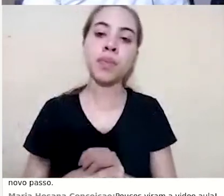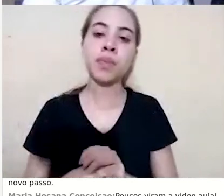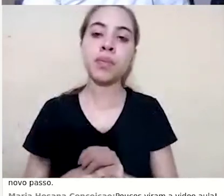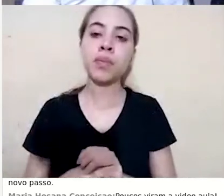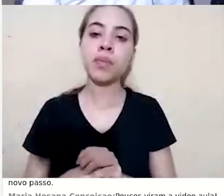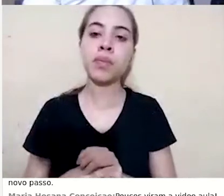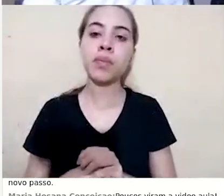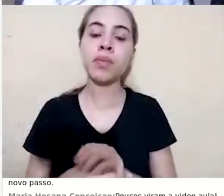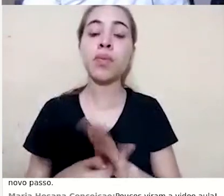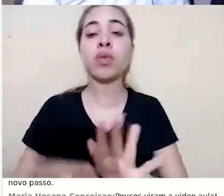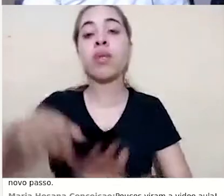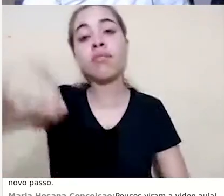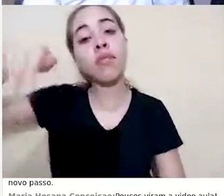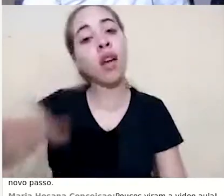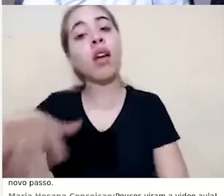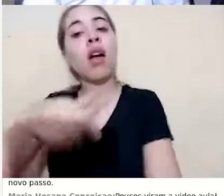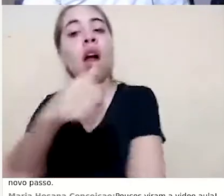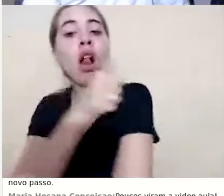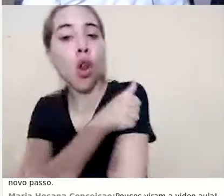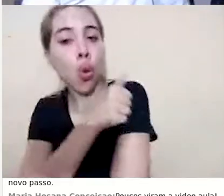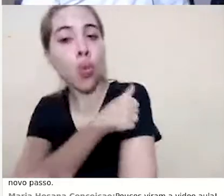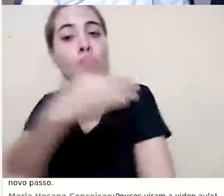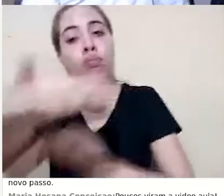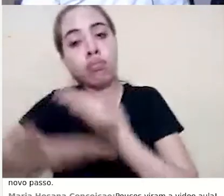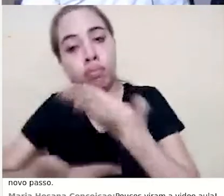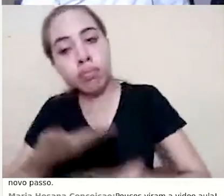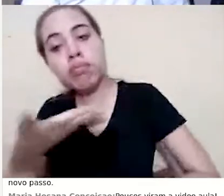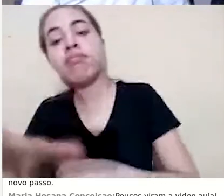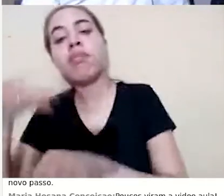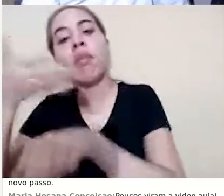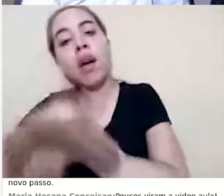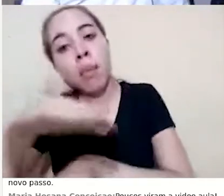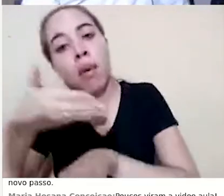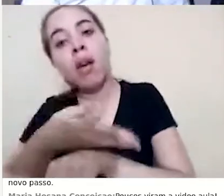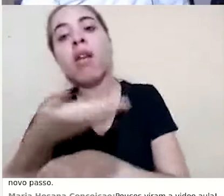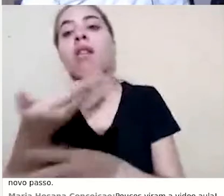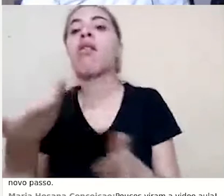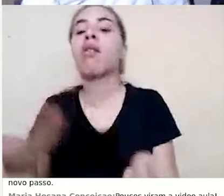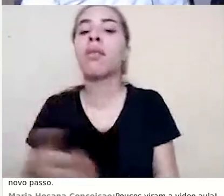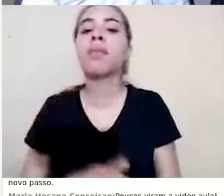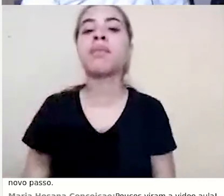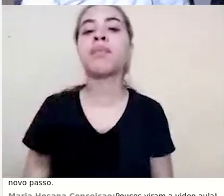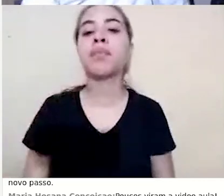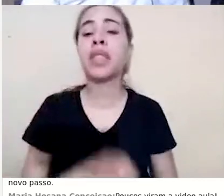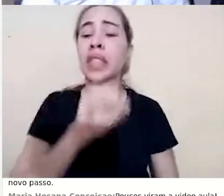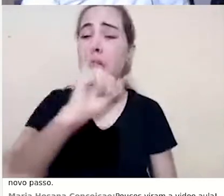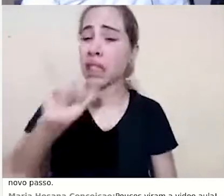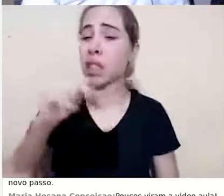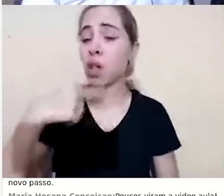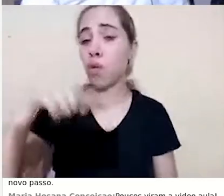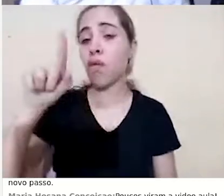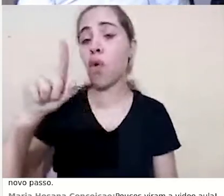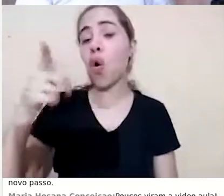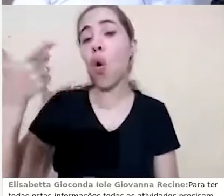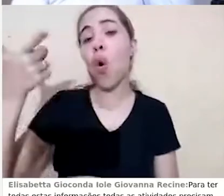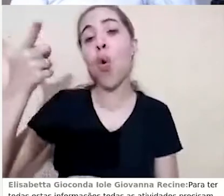os alunos que estão interagindo. se eu for no recurso de